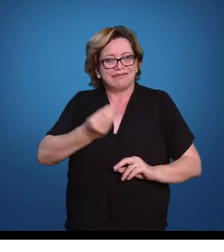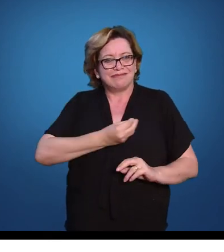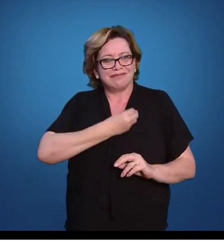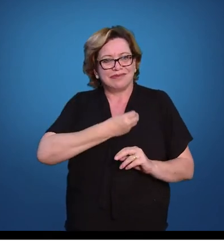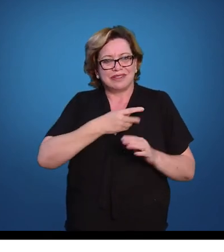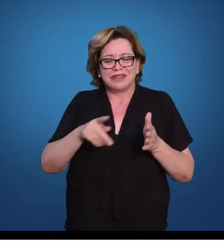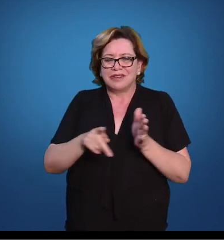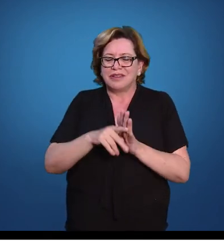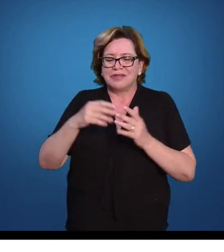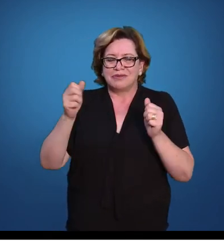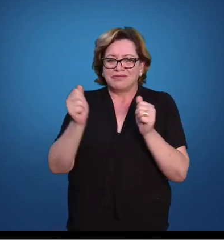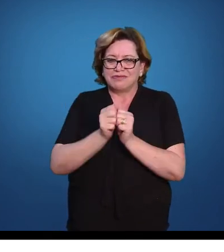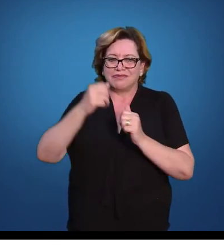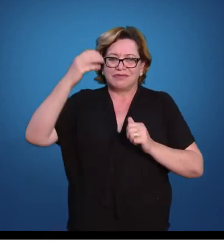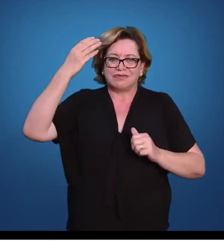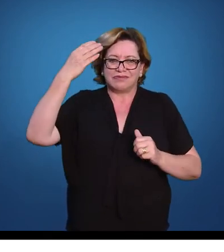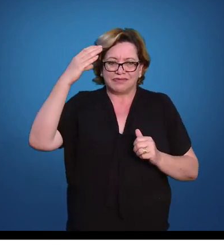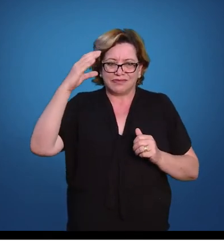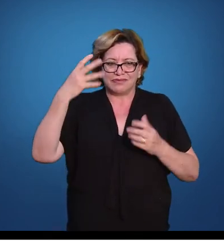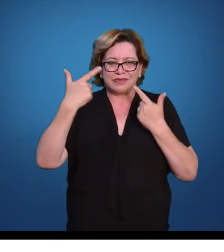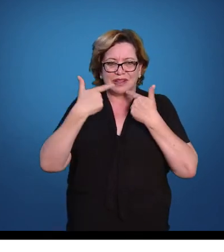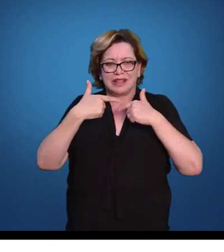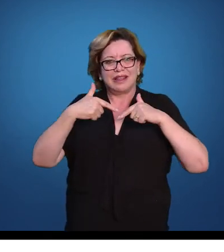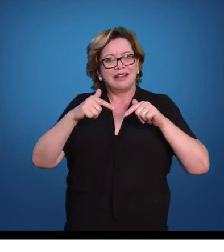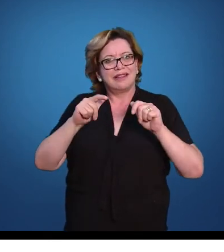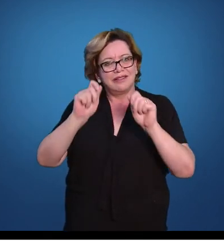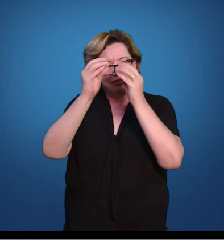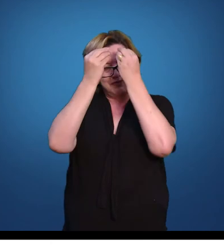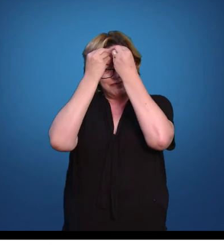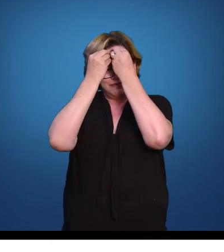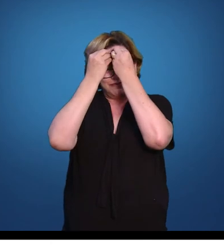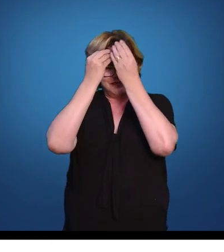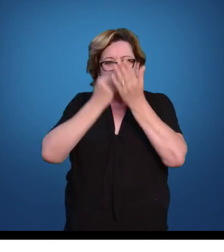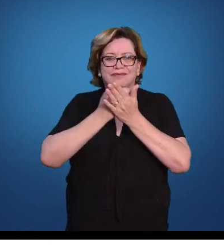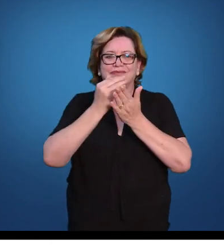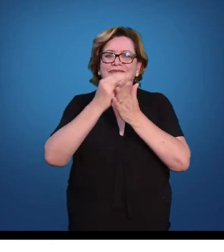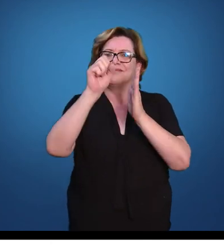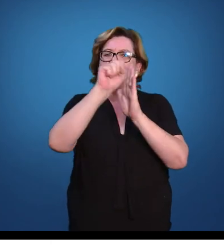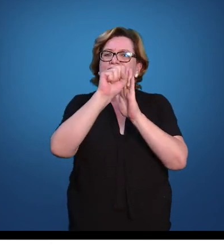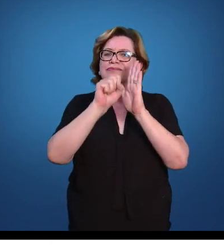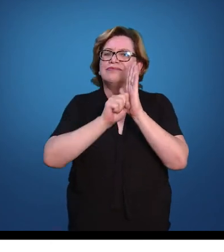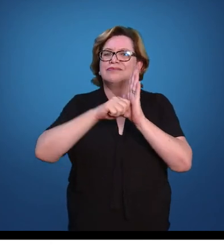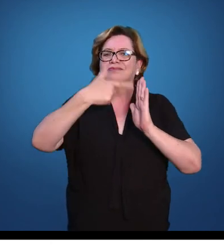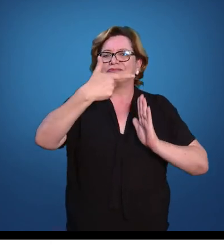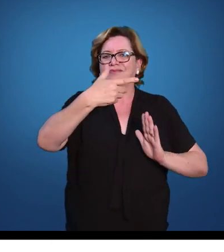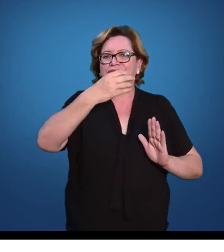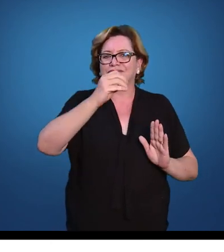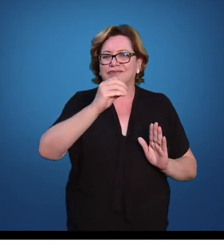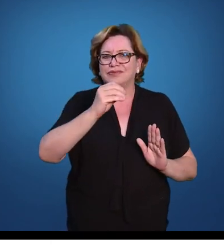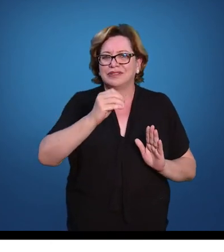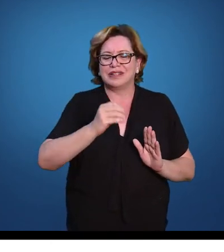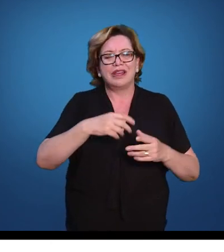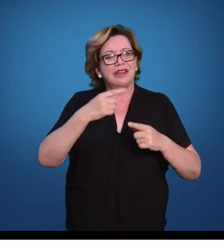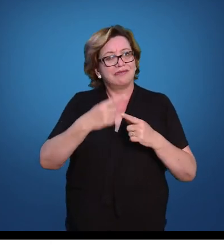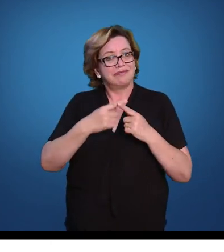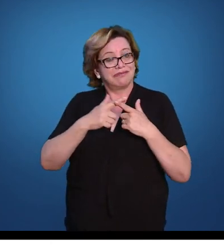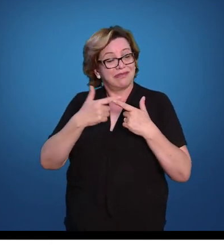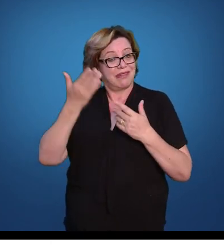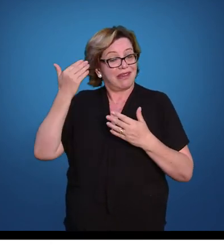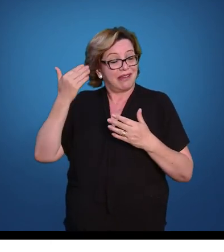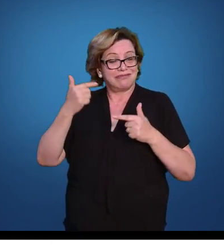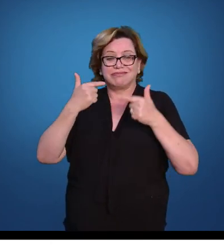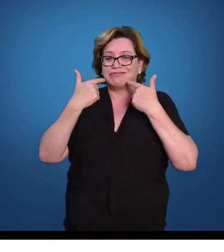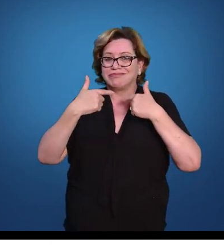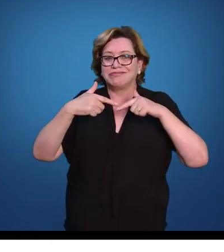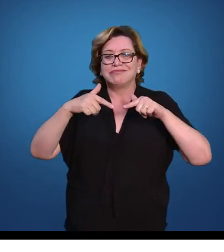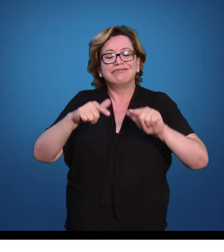ciência da linguagem que nasce no século XX. Vejam que durante muito tempo a língua falada foi pensada como o lugar do erro, por exemplo. E a